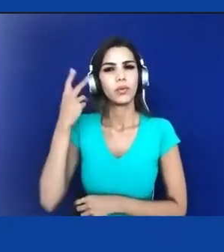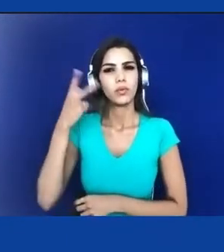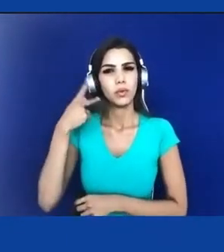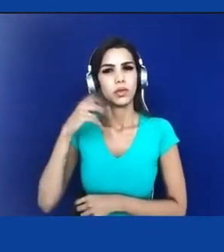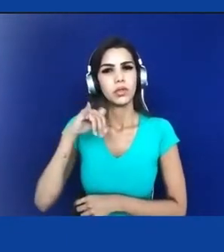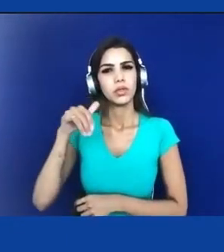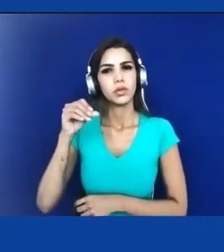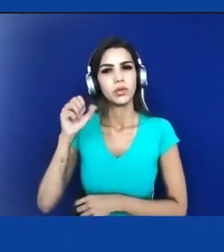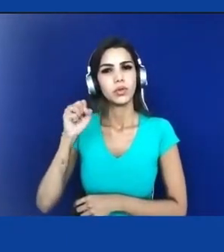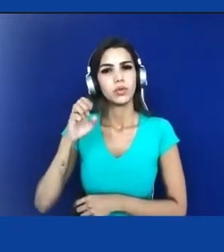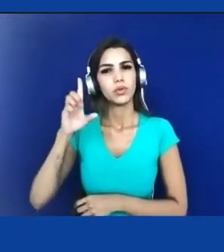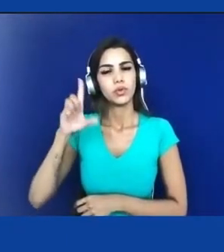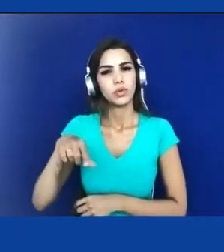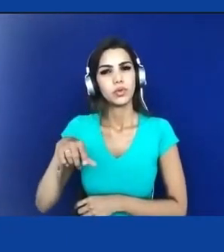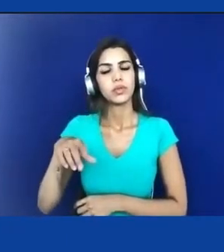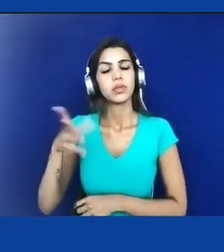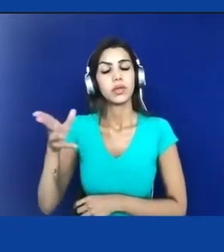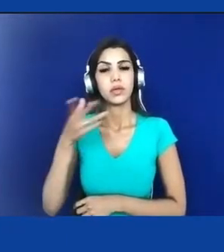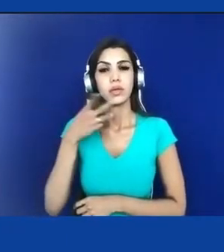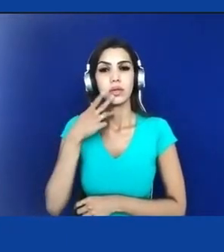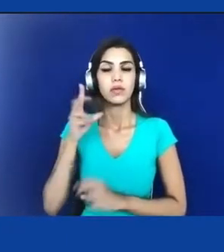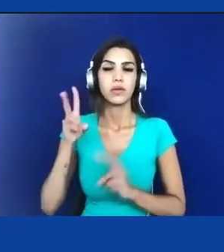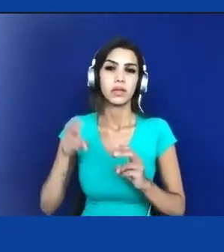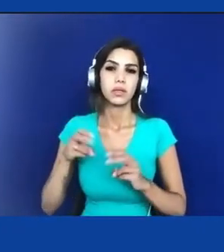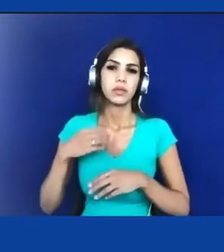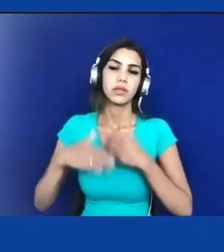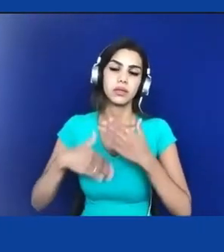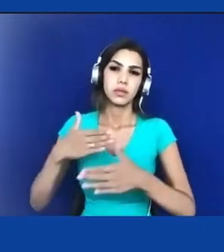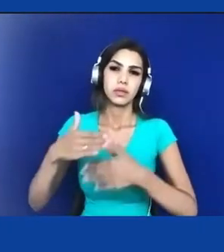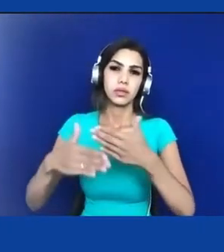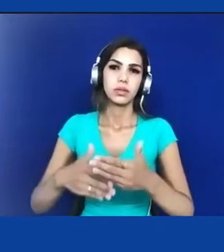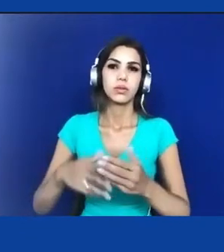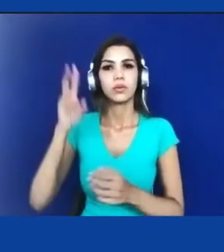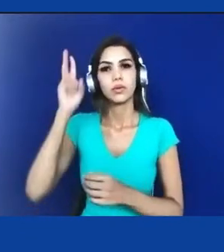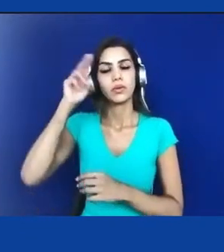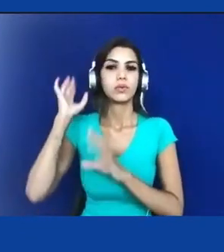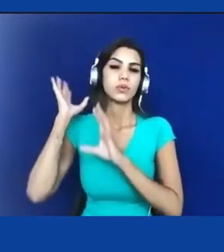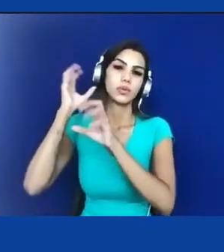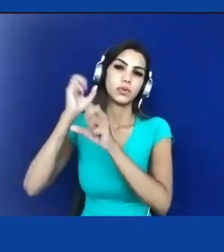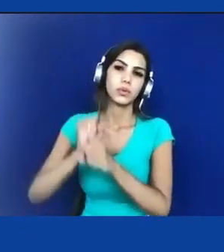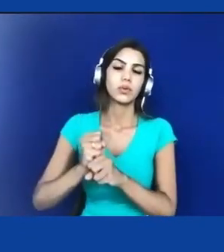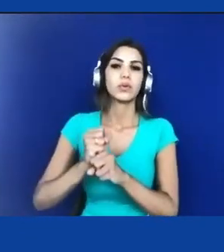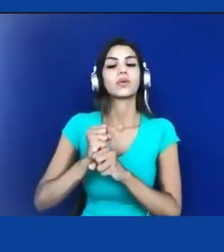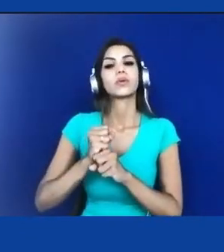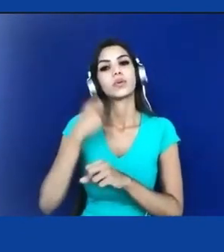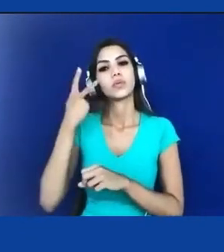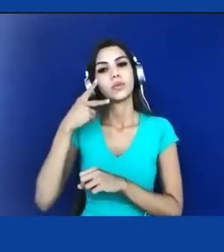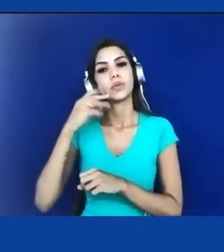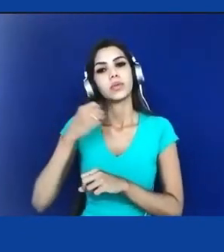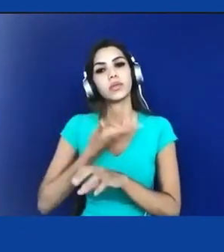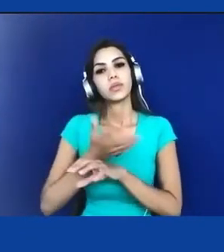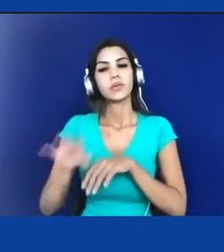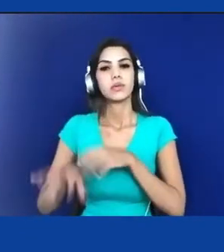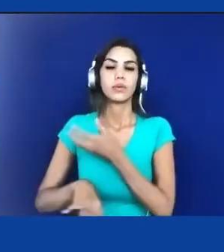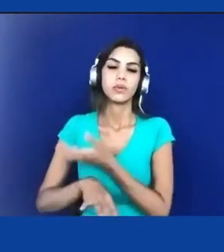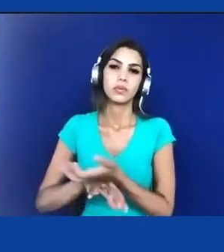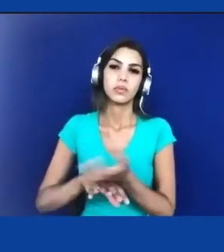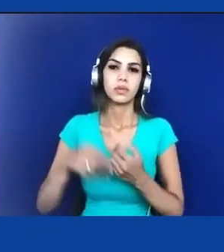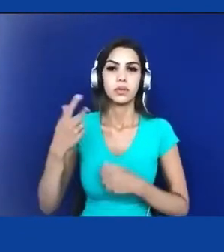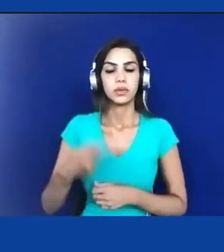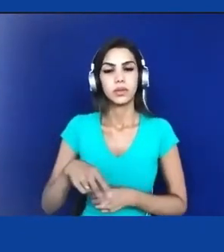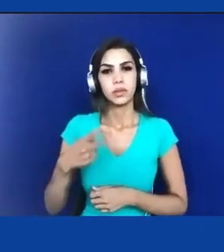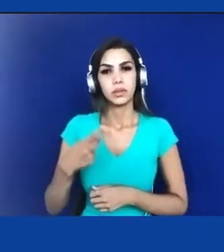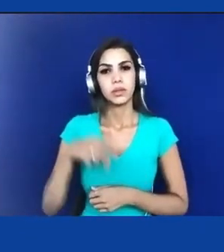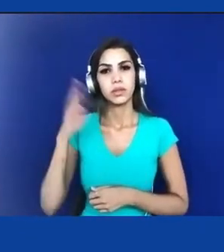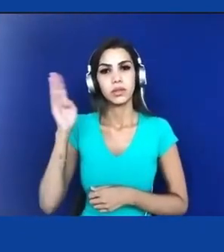chamada tradição ecológico-política ou de crítica ambiental no Brasil. Uma tradição letrada de elite, branca,